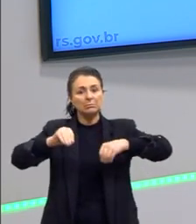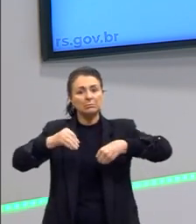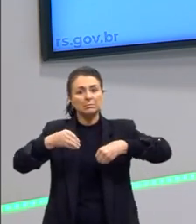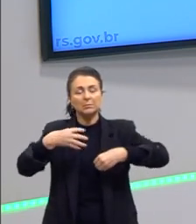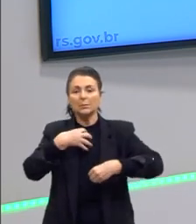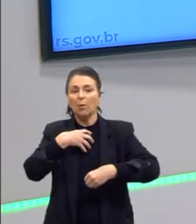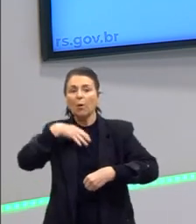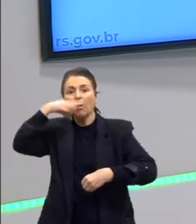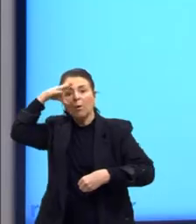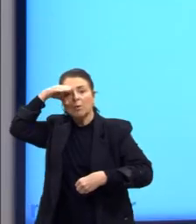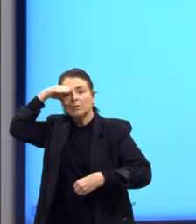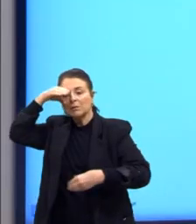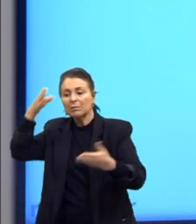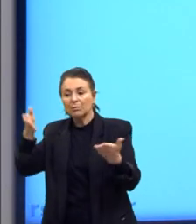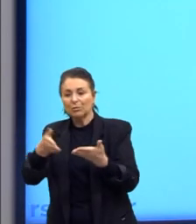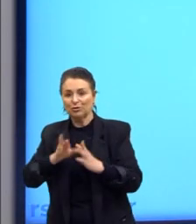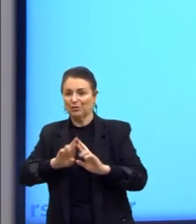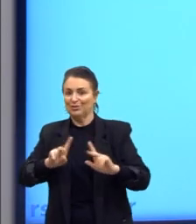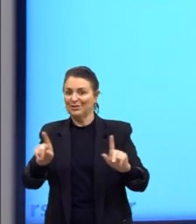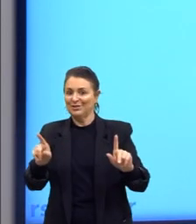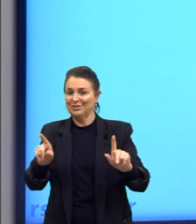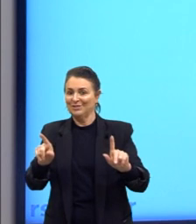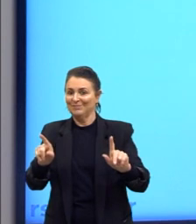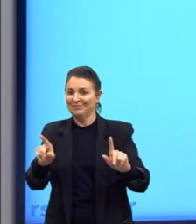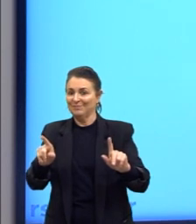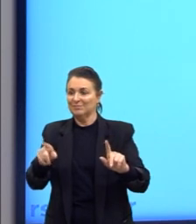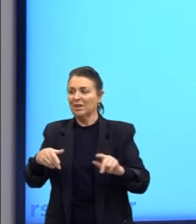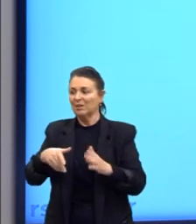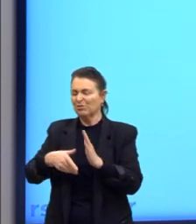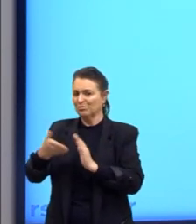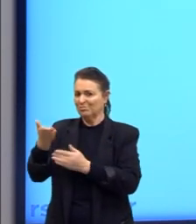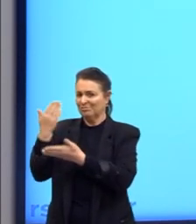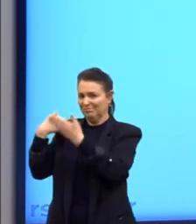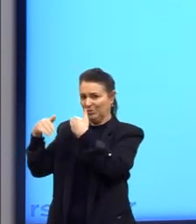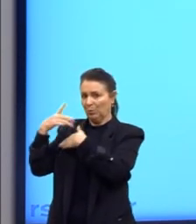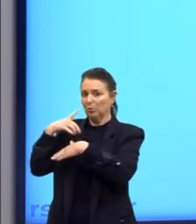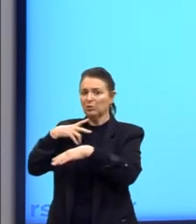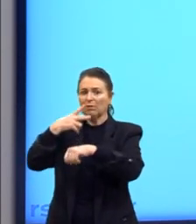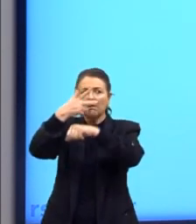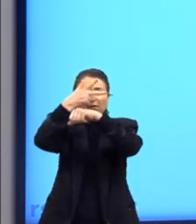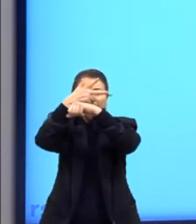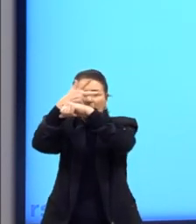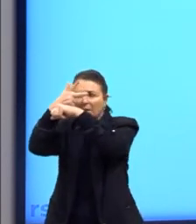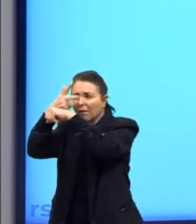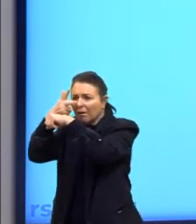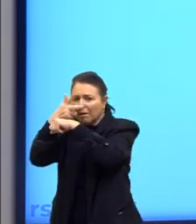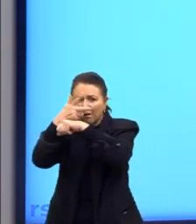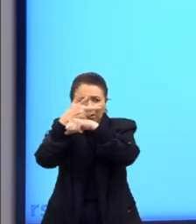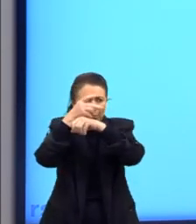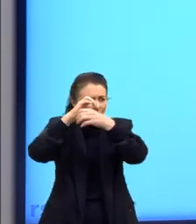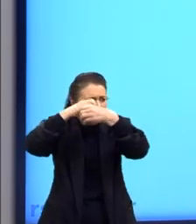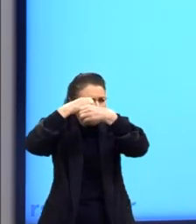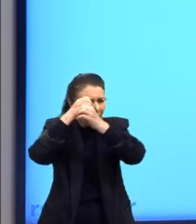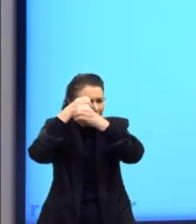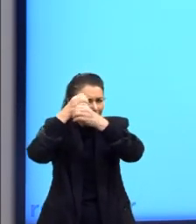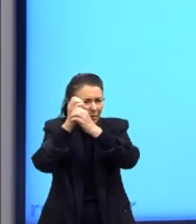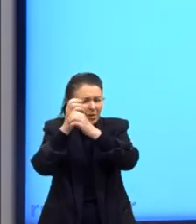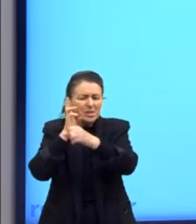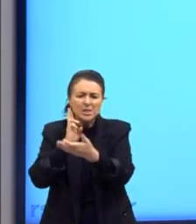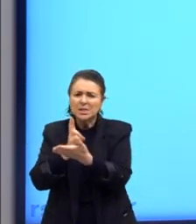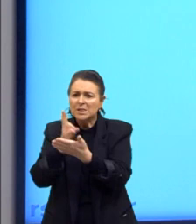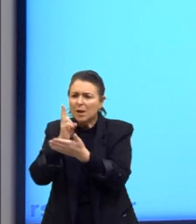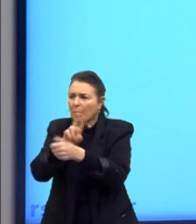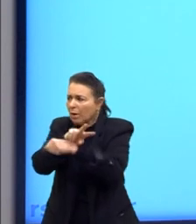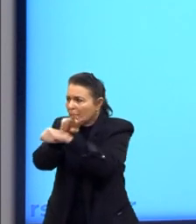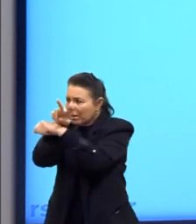observação é outra. Não é mais como era antes. Hoje nós temos câmera em tudo que é local, nós somos constantemente vigiados, de